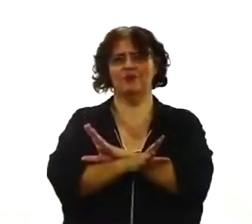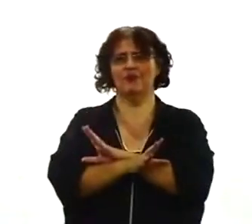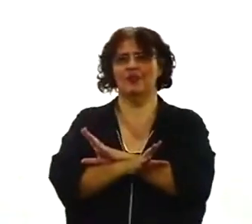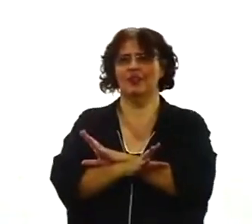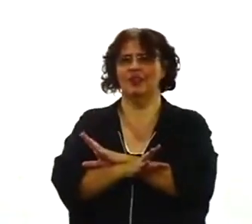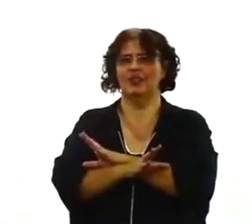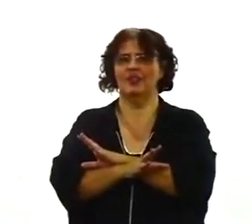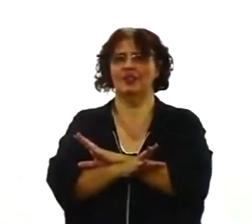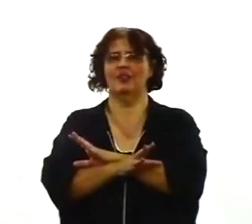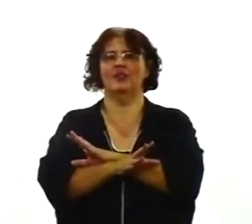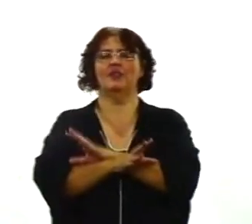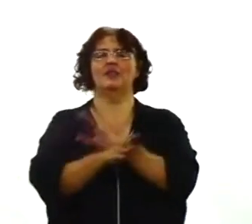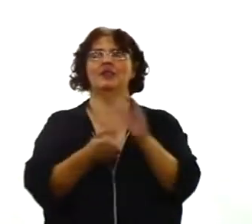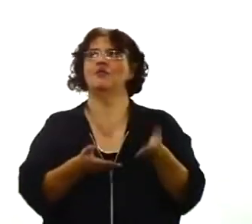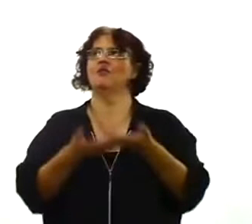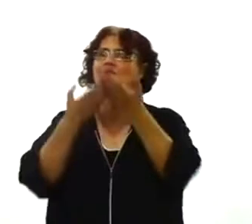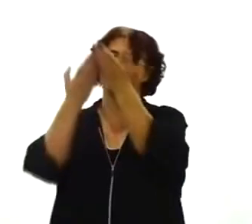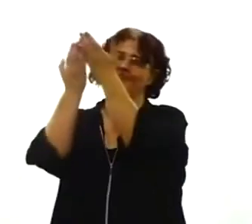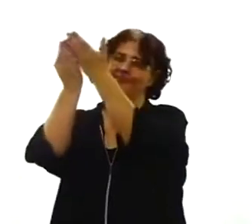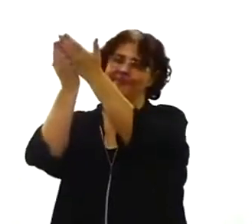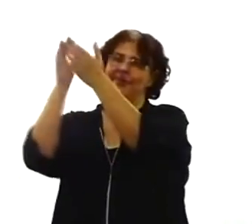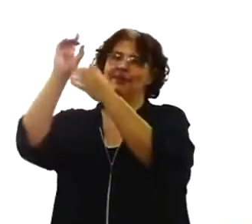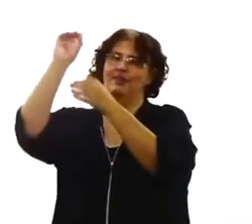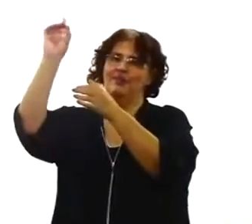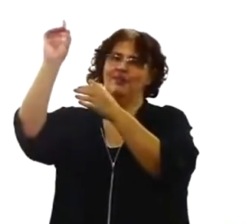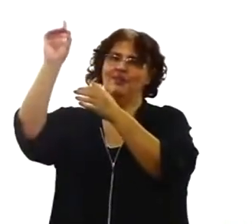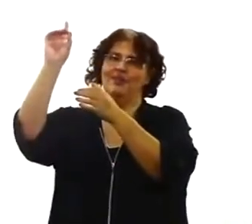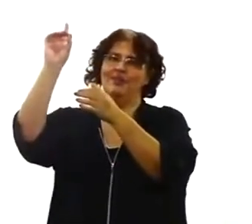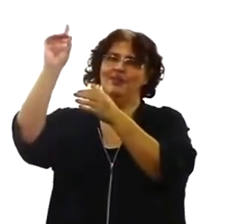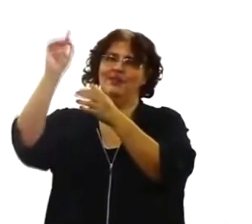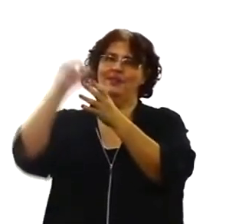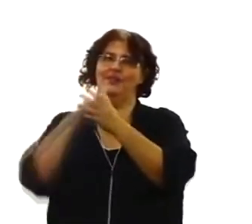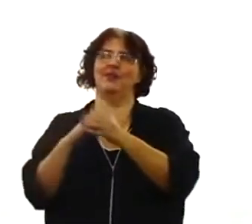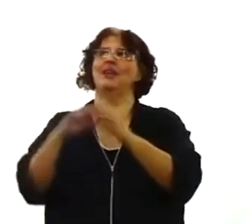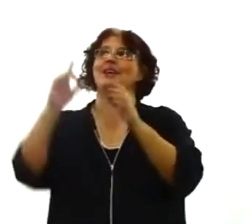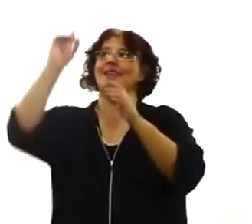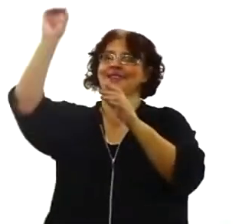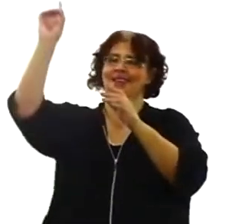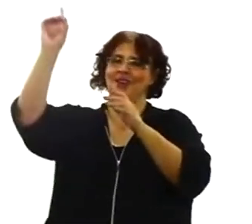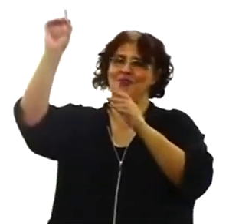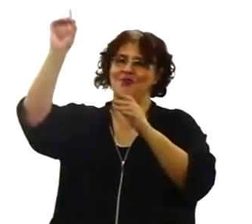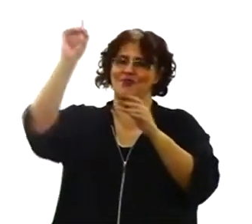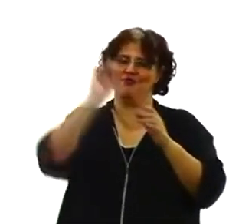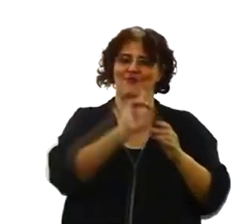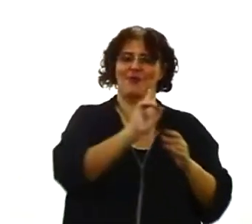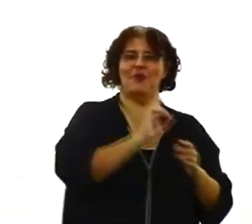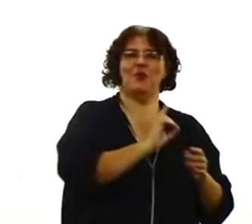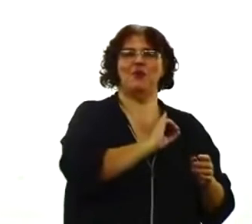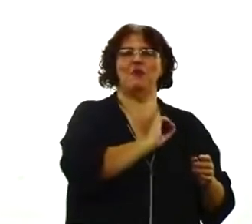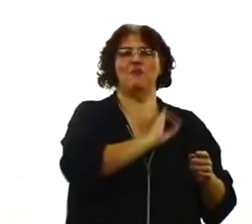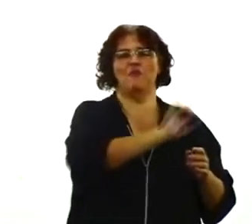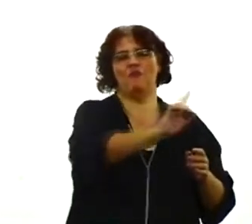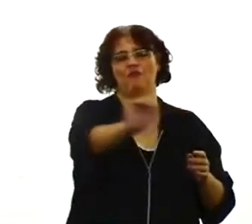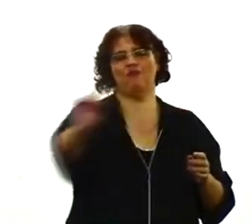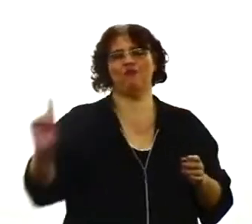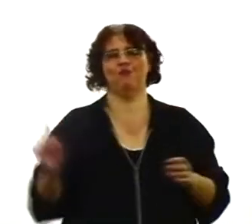as coisas lhe sujeitou, para que Deus seja tudo em todos. Tem uma palavra para isso. O que é ser